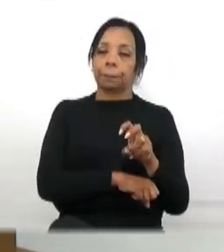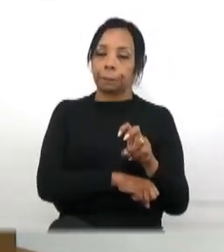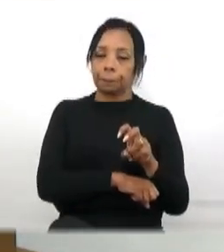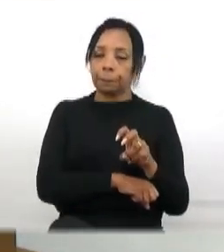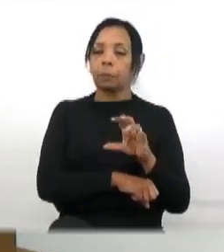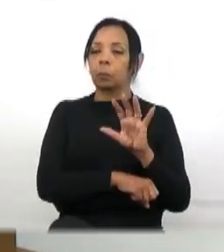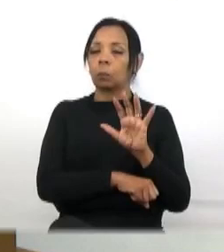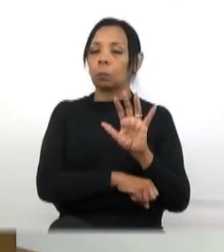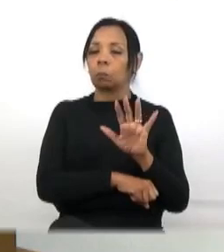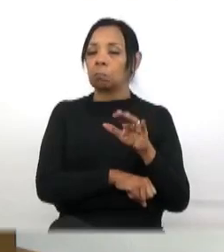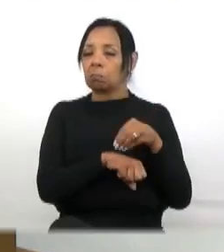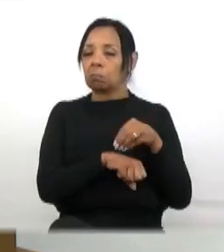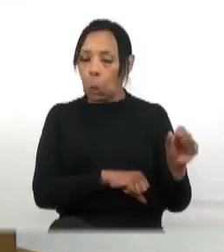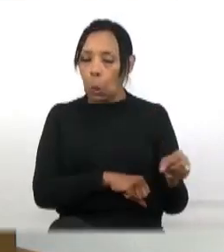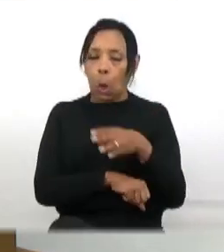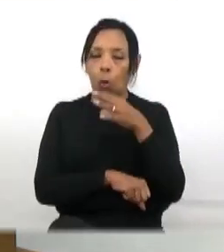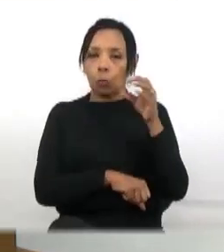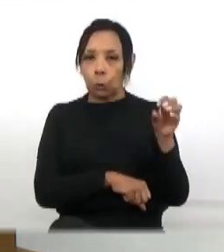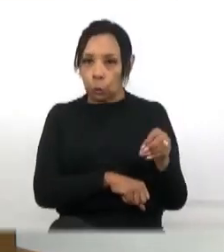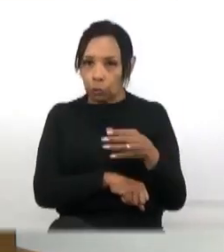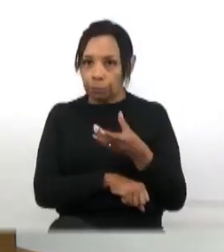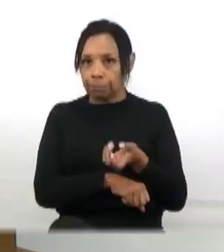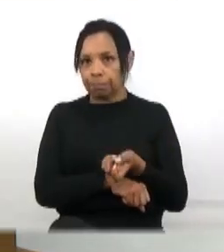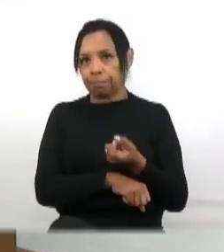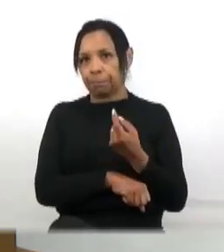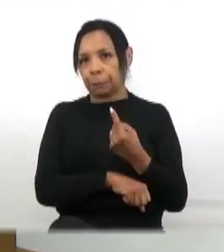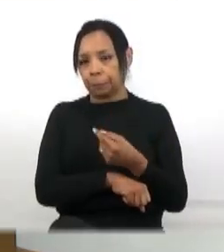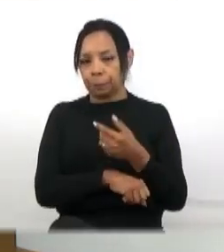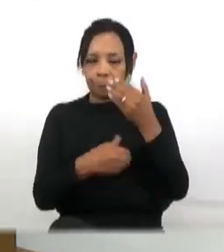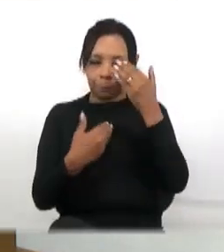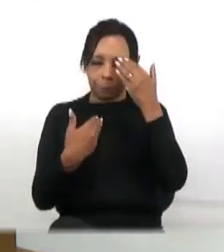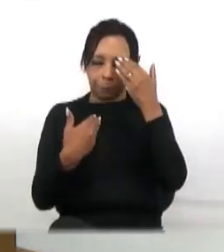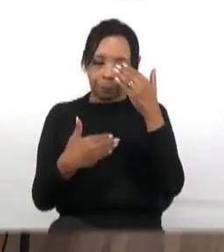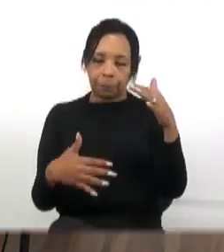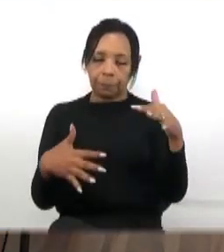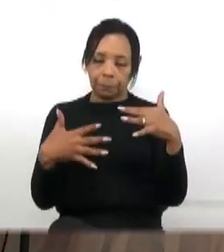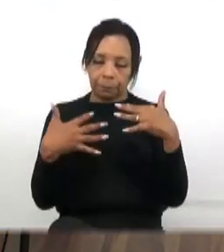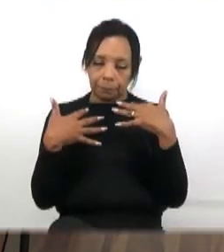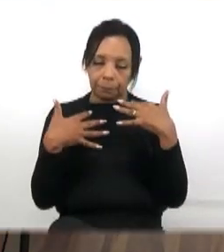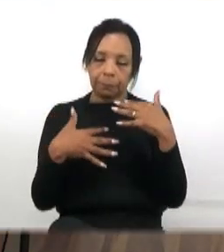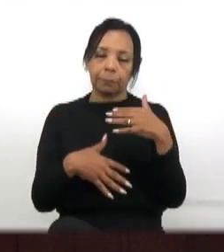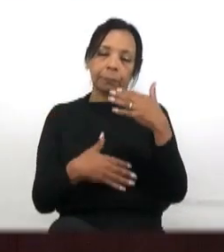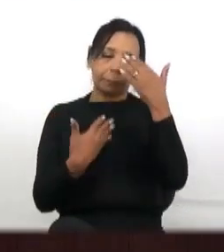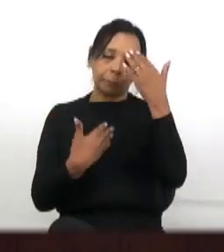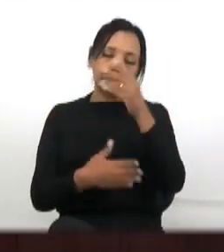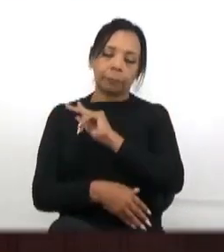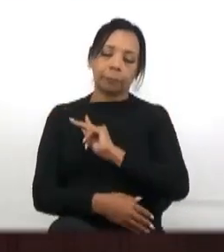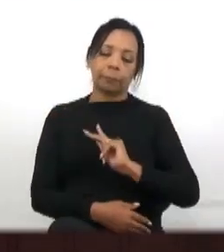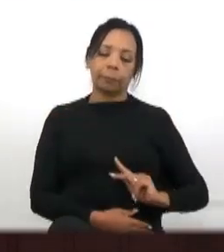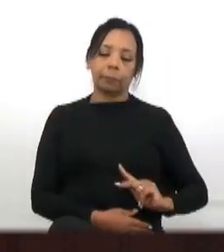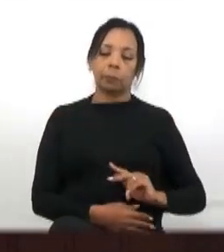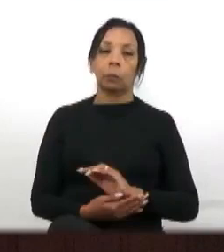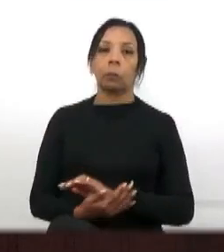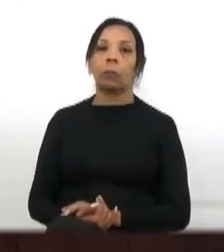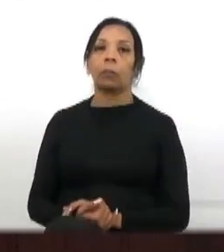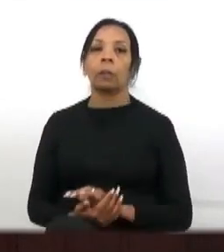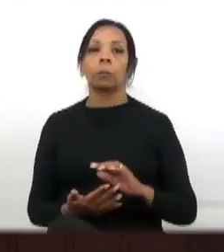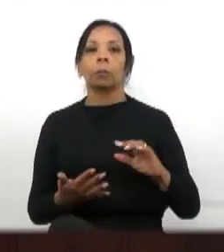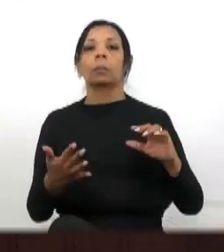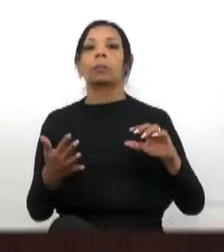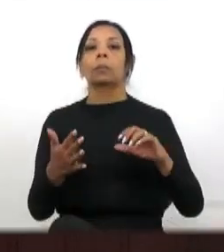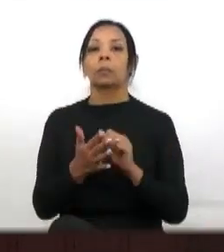em renovação aí. Obrigado a todos, obrigado, senhor presidente. Próximo inscrito, vereador Marcos Roberto.